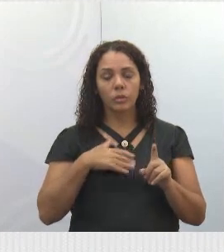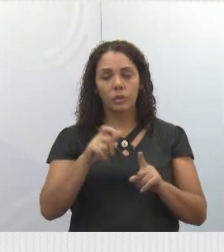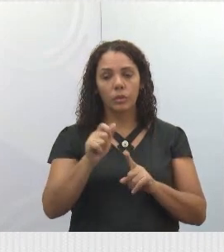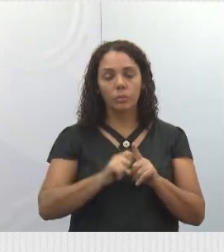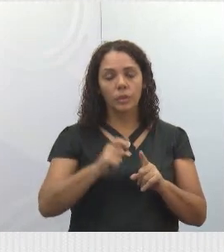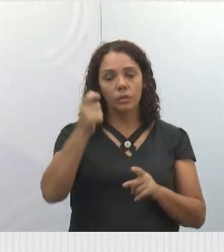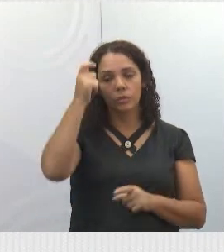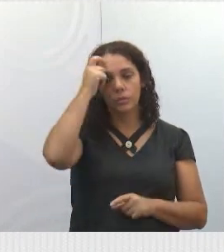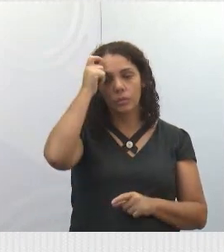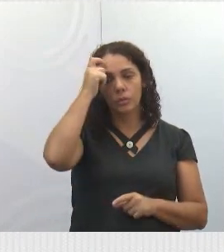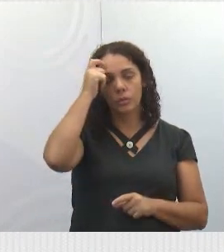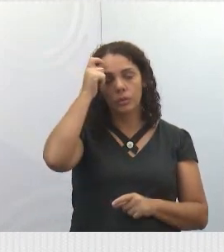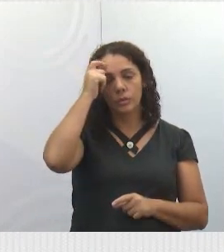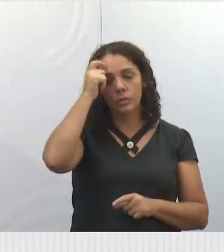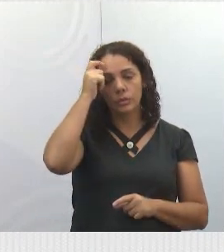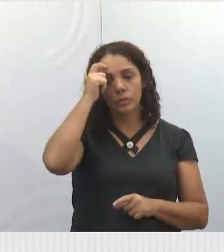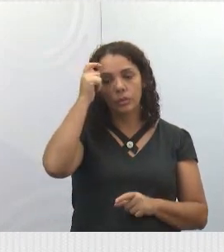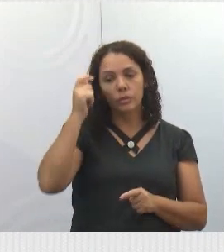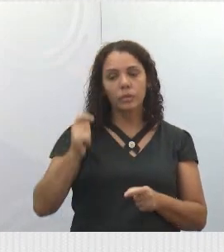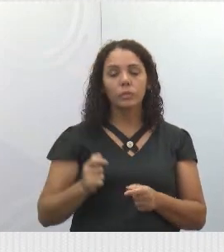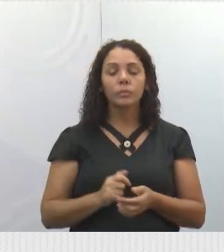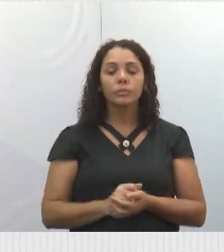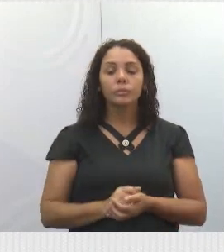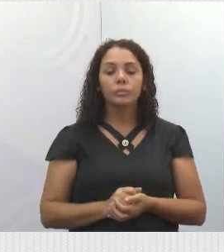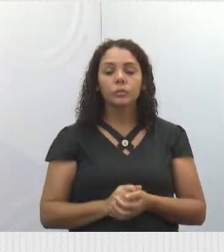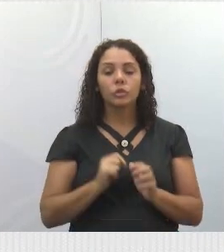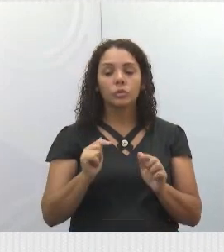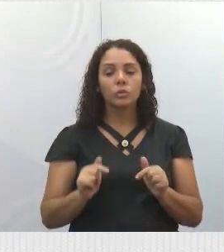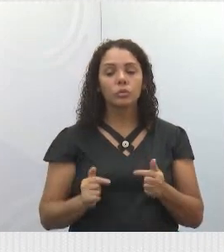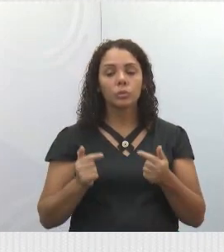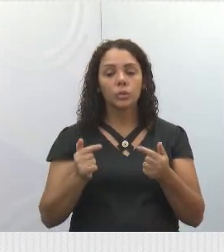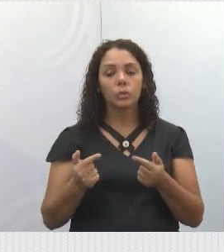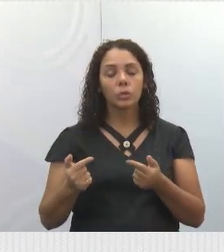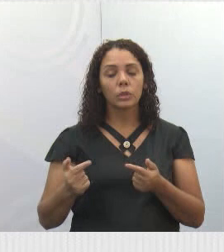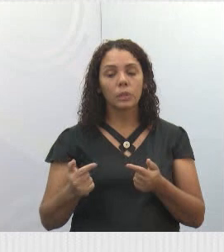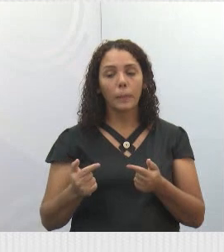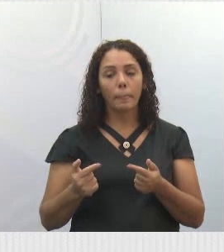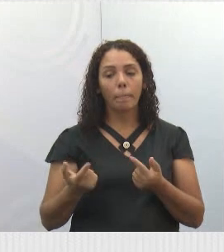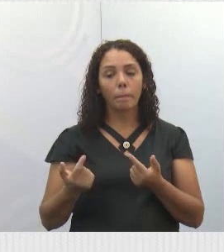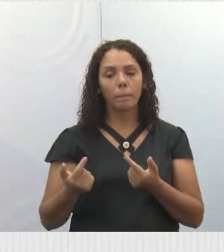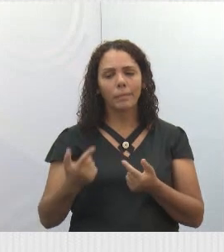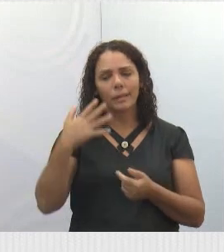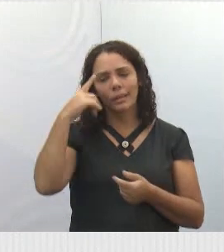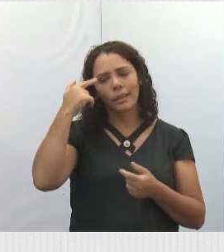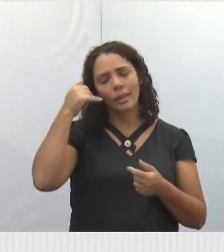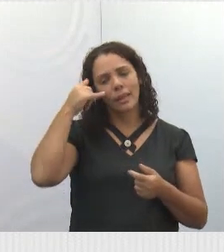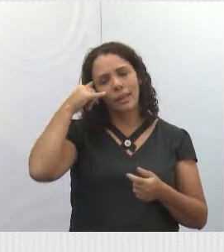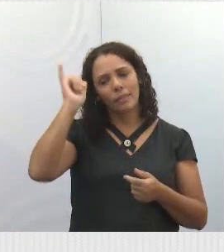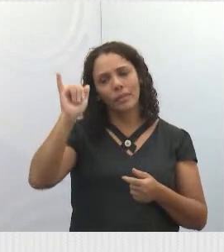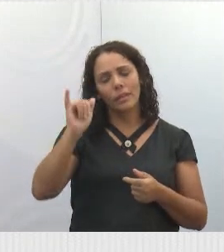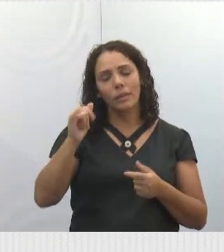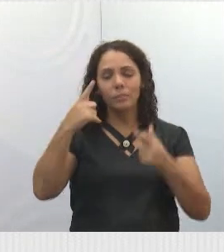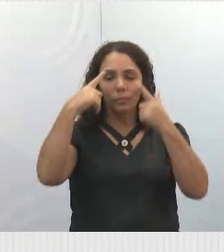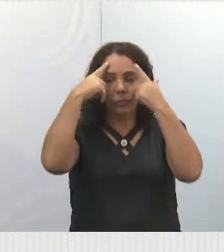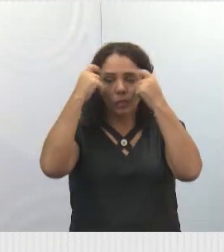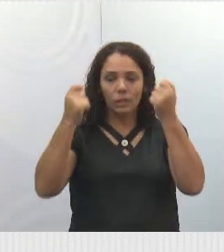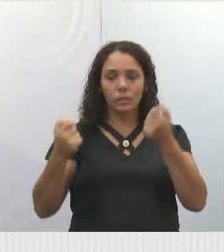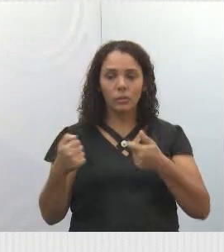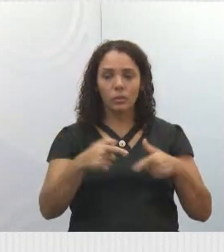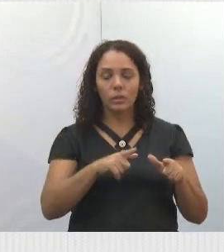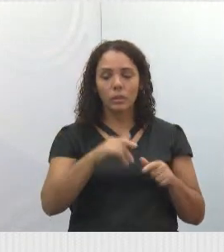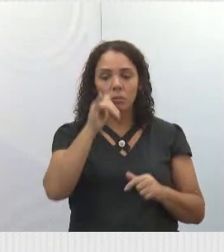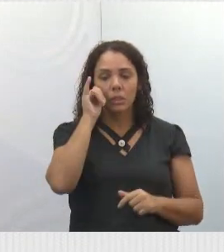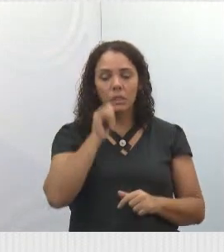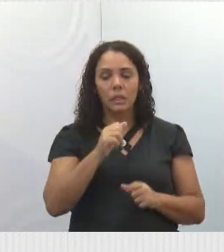conscientização, de combate à violência contra a mulher. Eu gosto de deixar muito bem